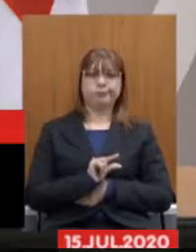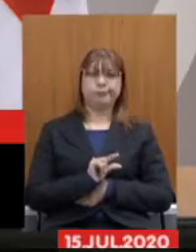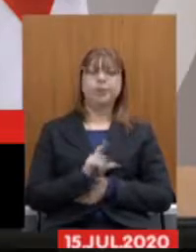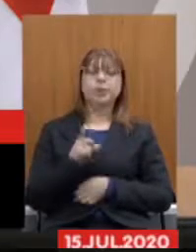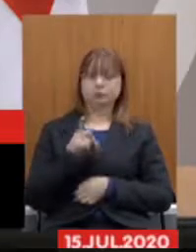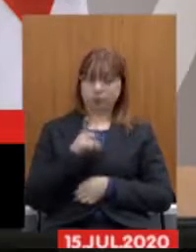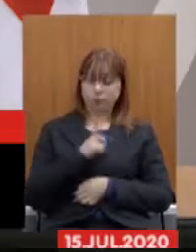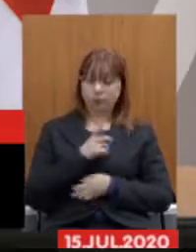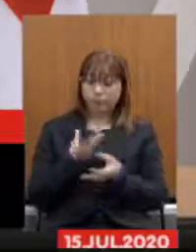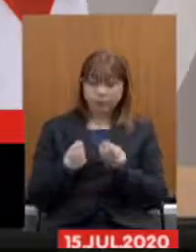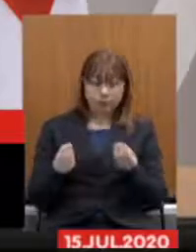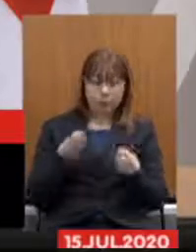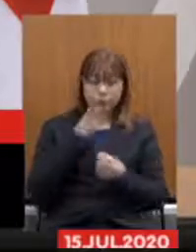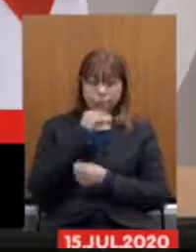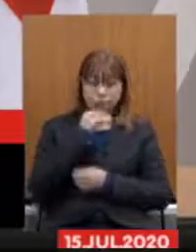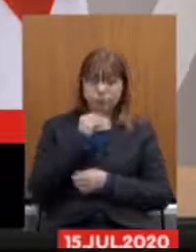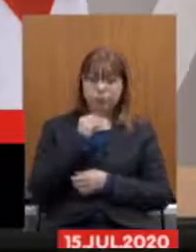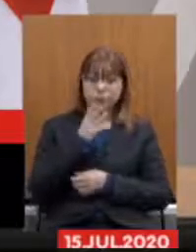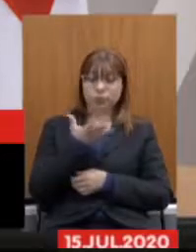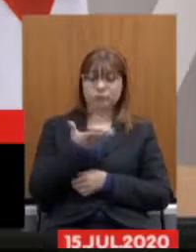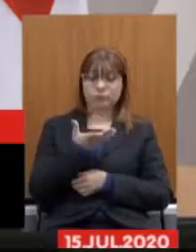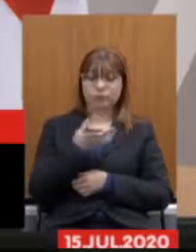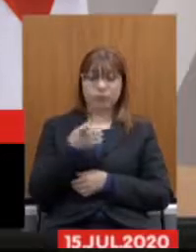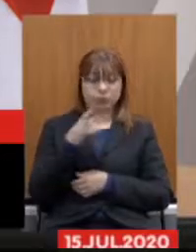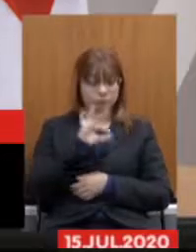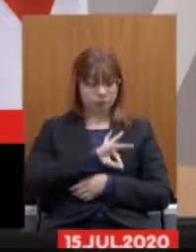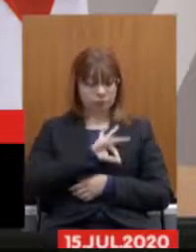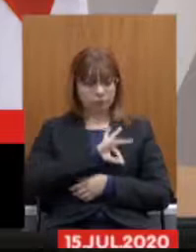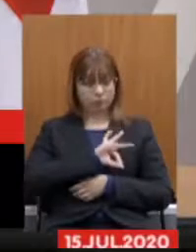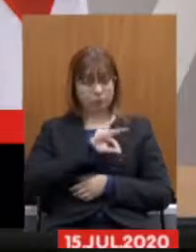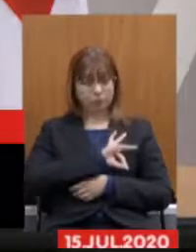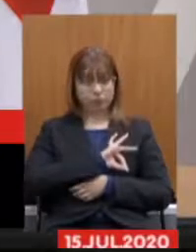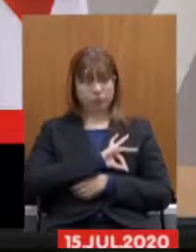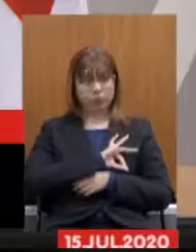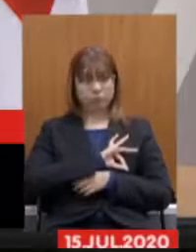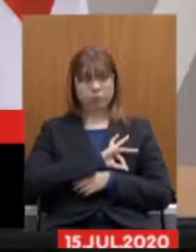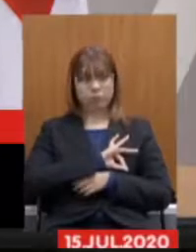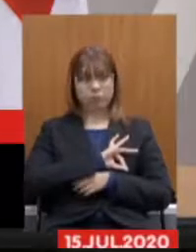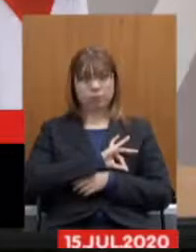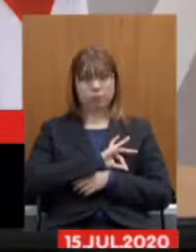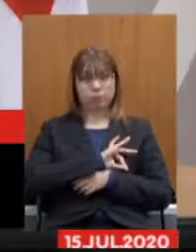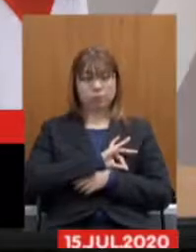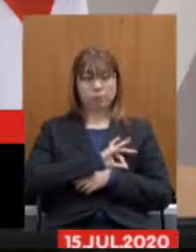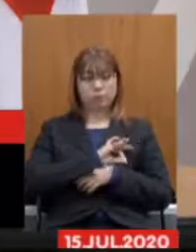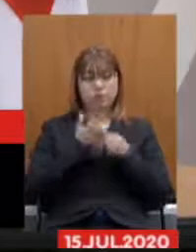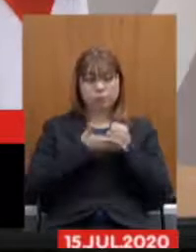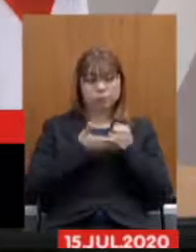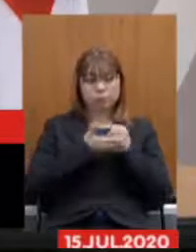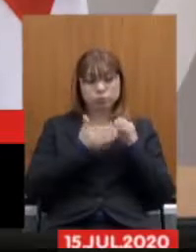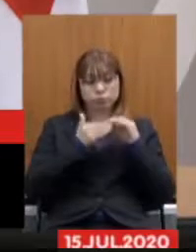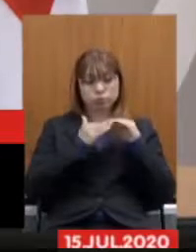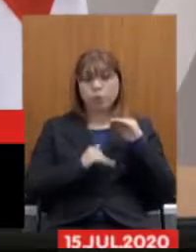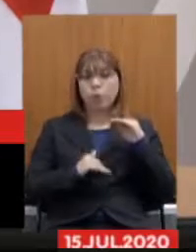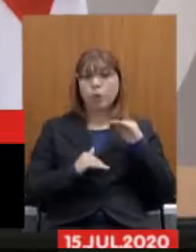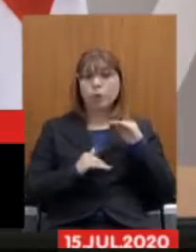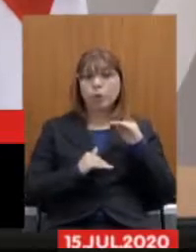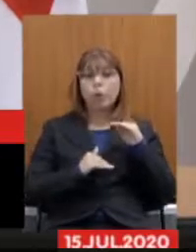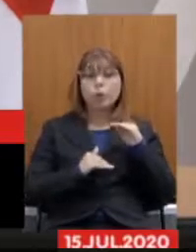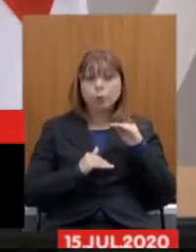saúde que recebem salários menor do que o salário mínimo de 20 temos